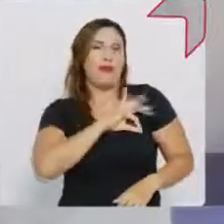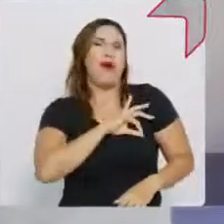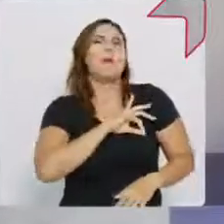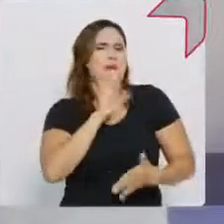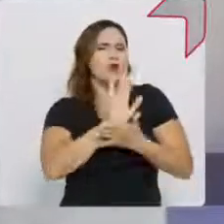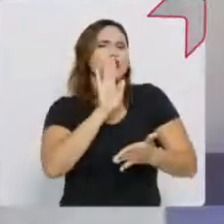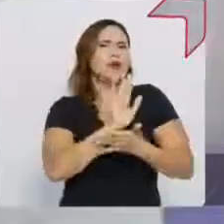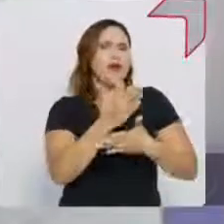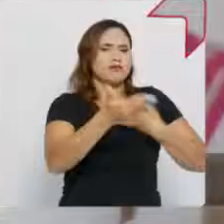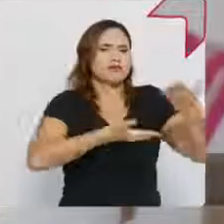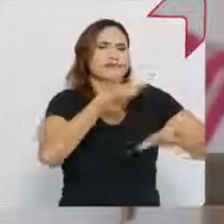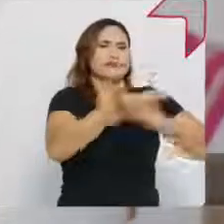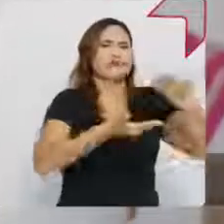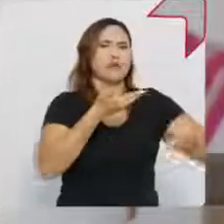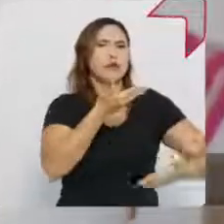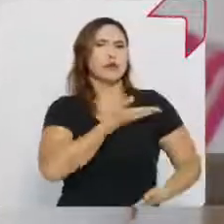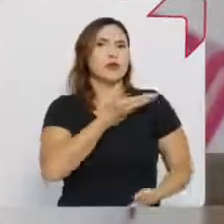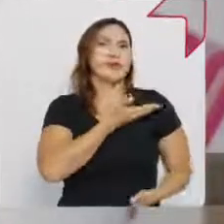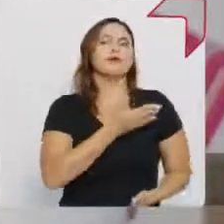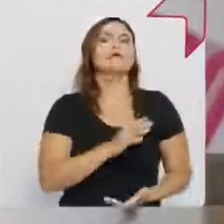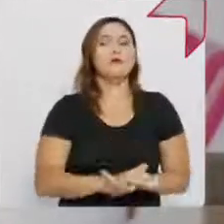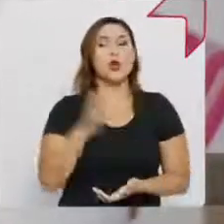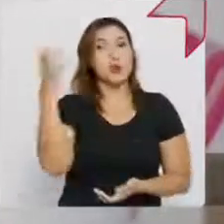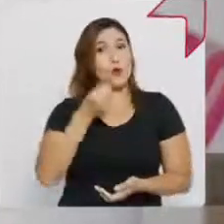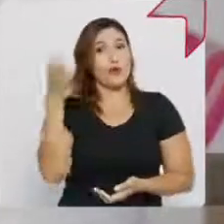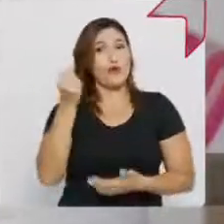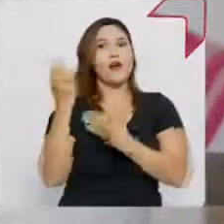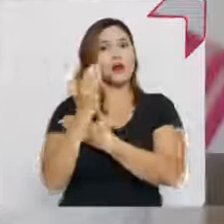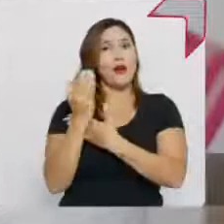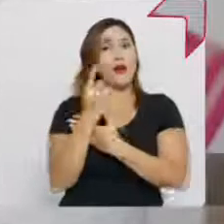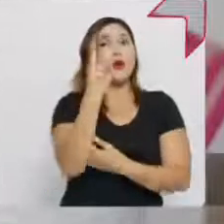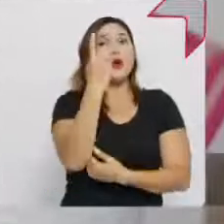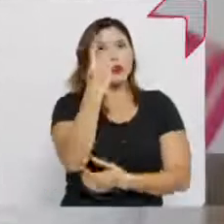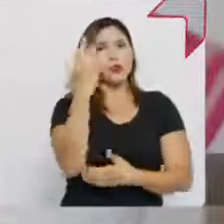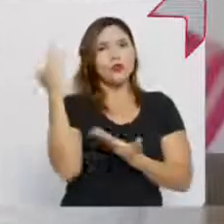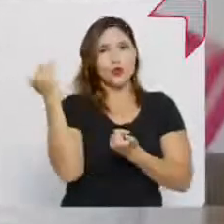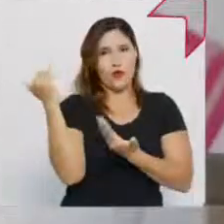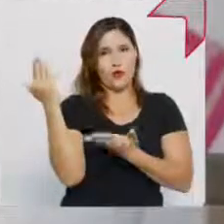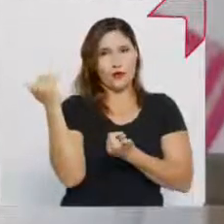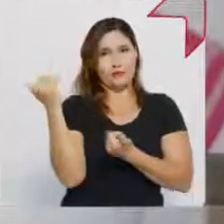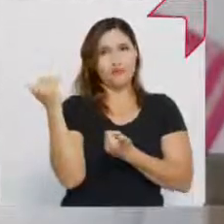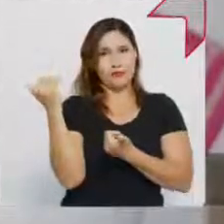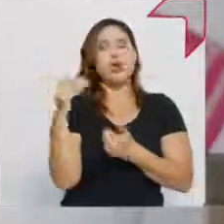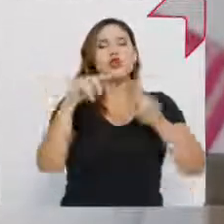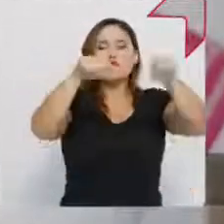reforço escolar de seus colegas. Se uma bolsa dessa ajudar um jovem de uma turma,